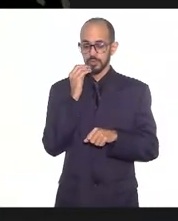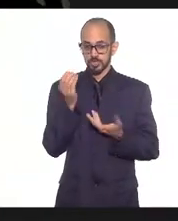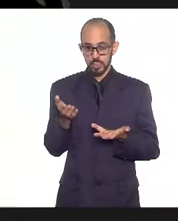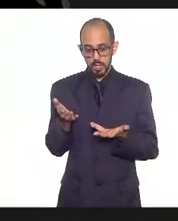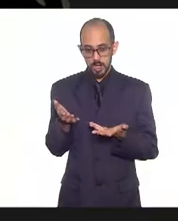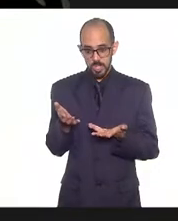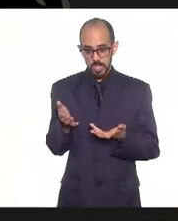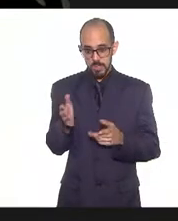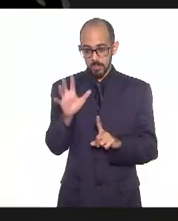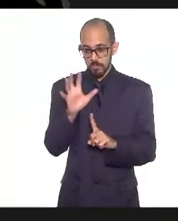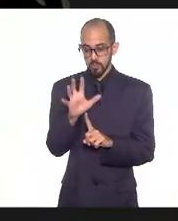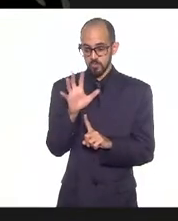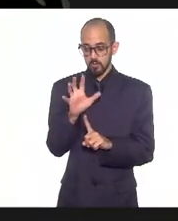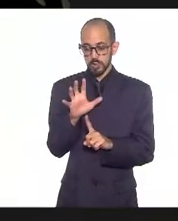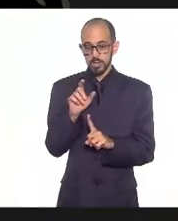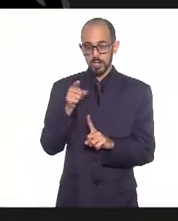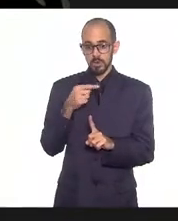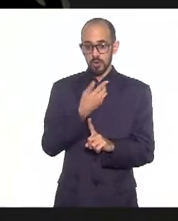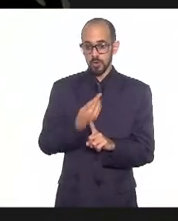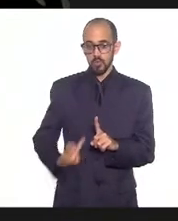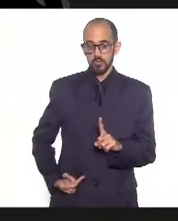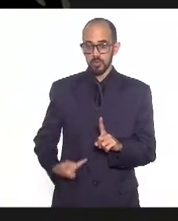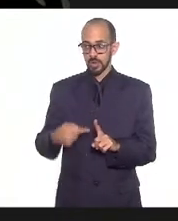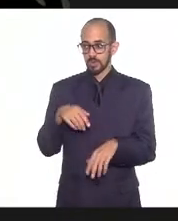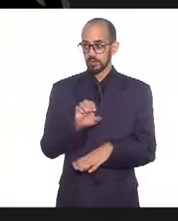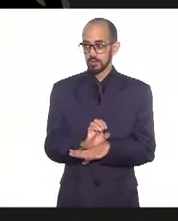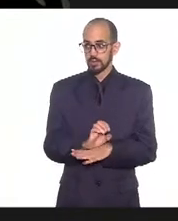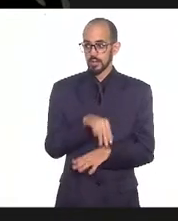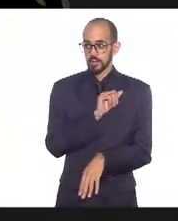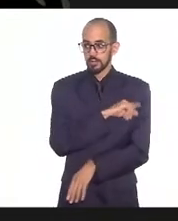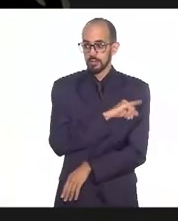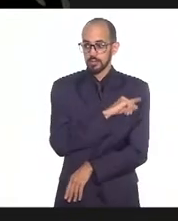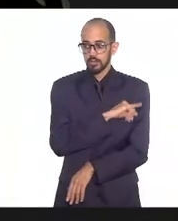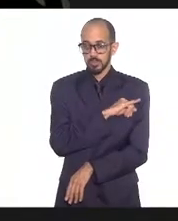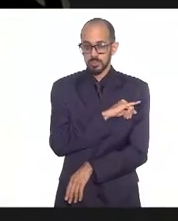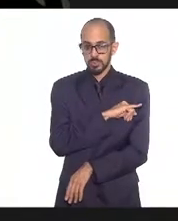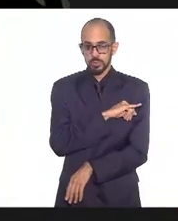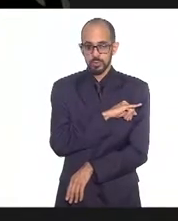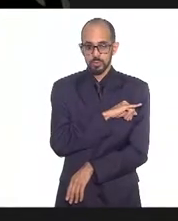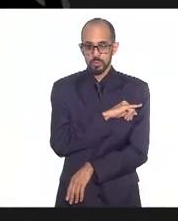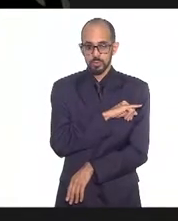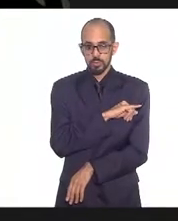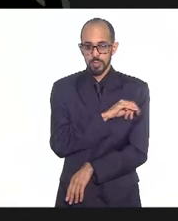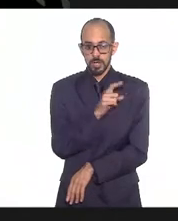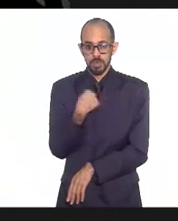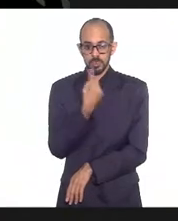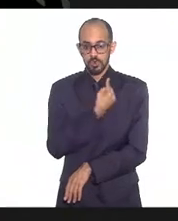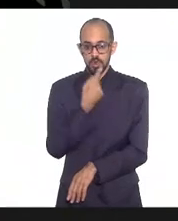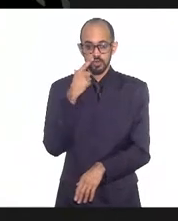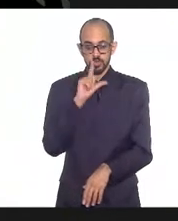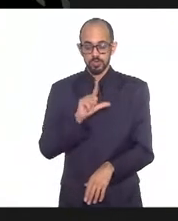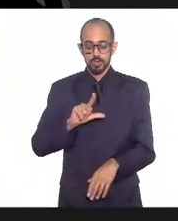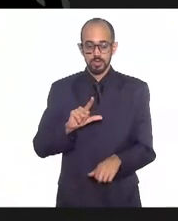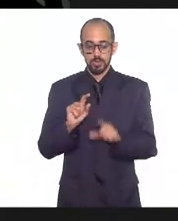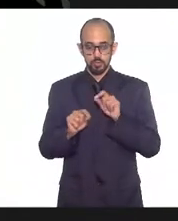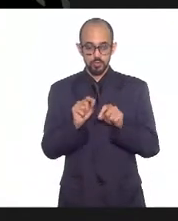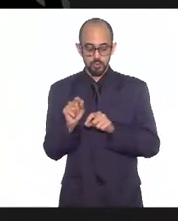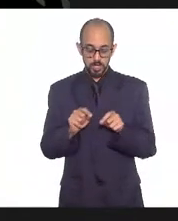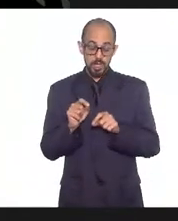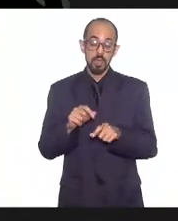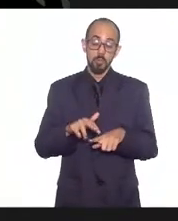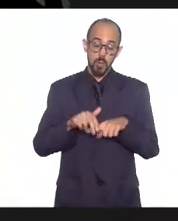governo do estado, ao secretário de saúde do estado para que a gente haja visto toda a